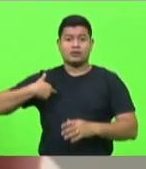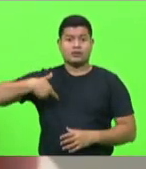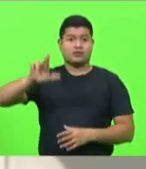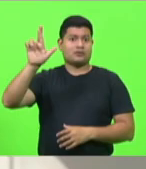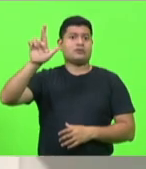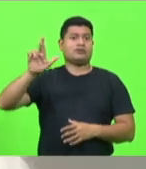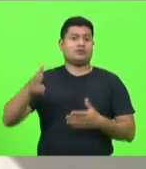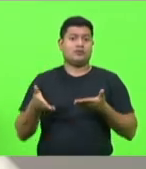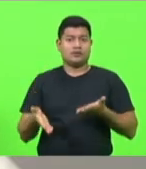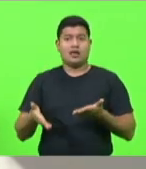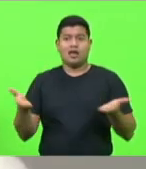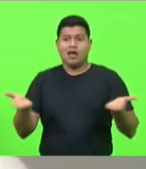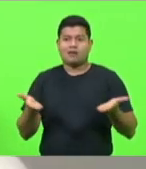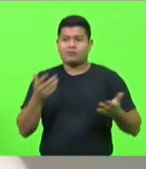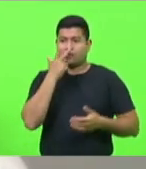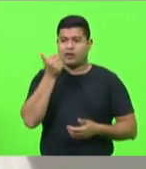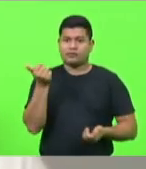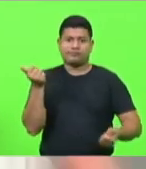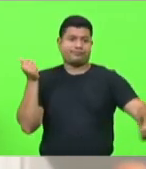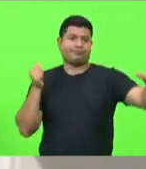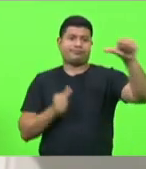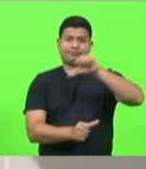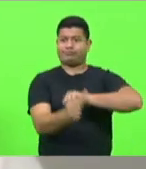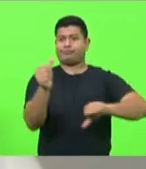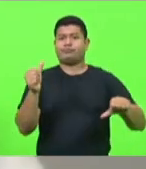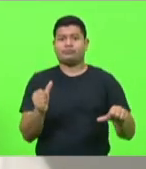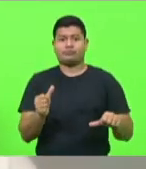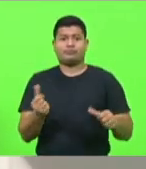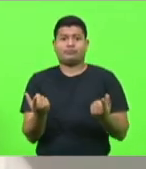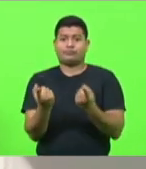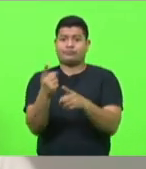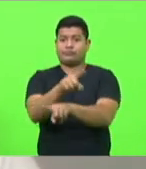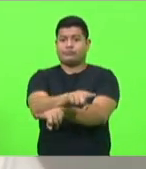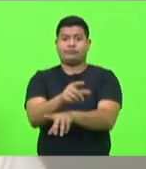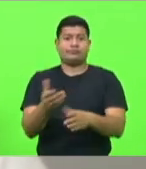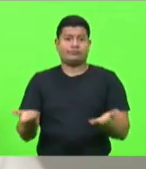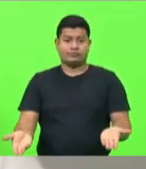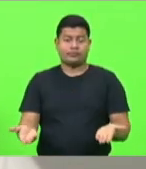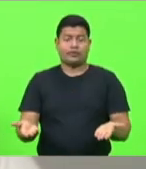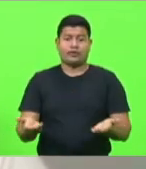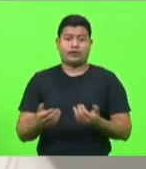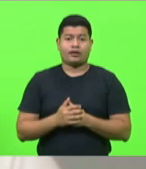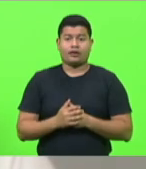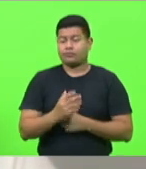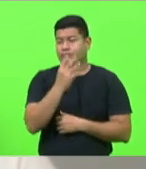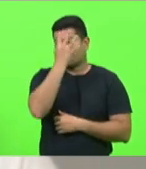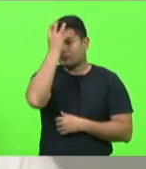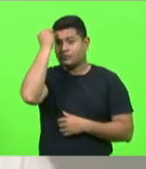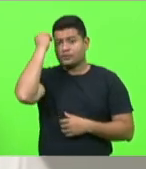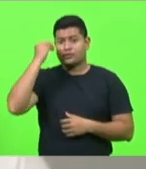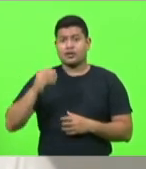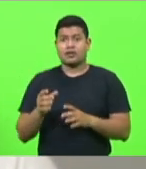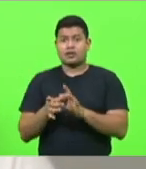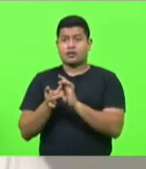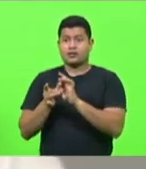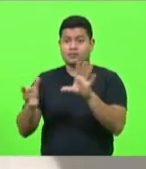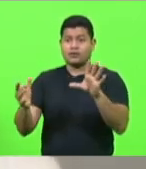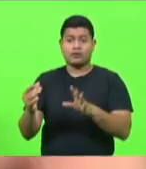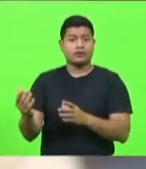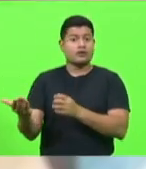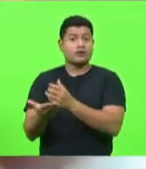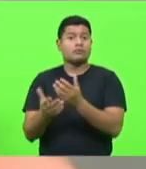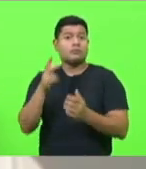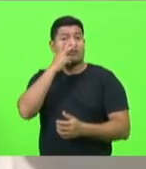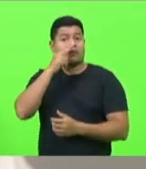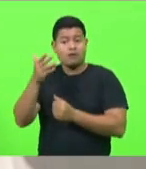nós queremos inverter tudo? Agora nós estamos esquecendo dessa liberdade tão fundamental? Agora